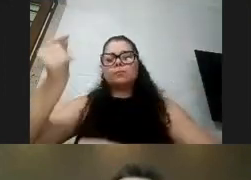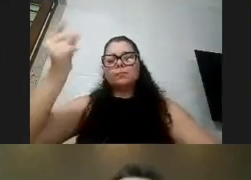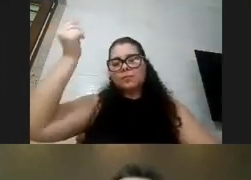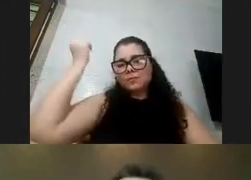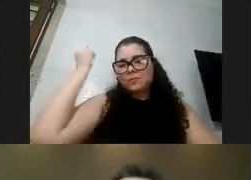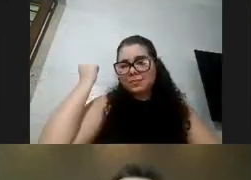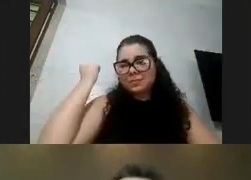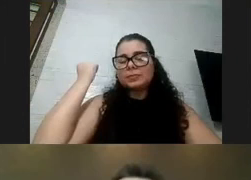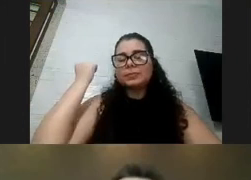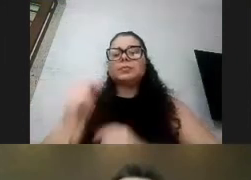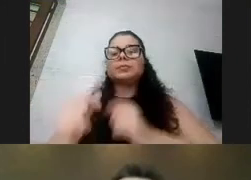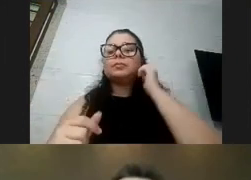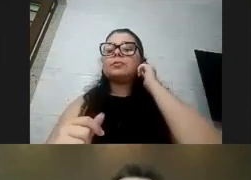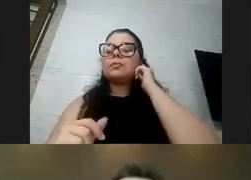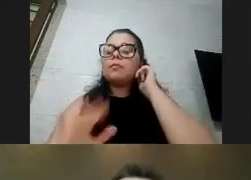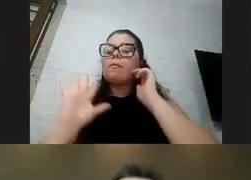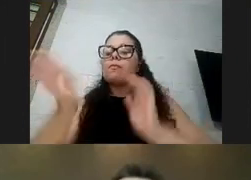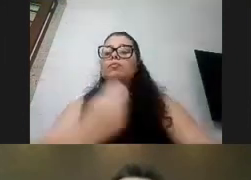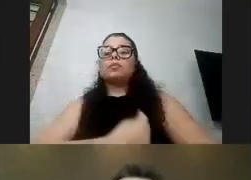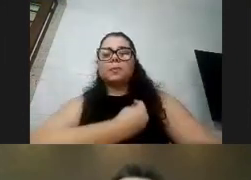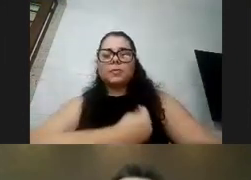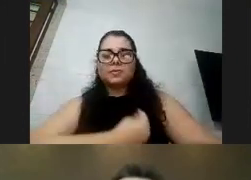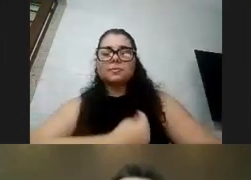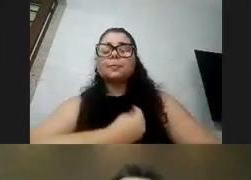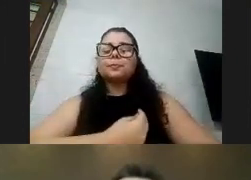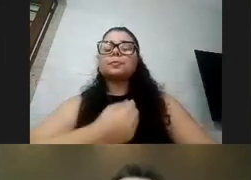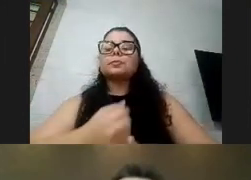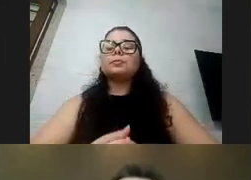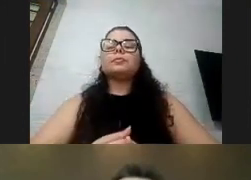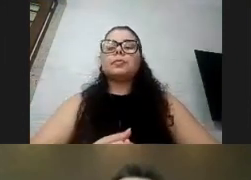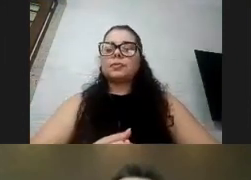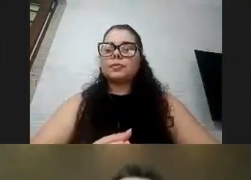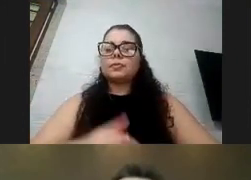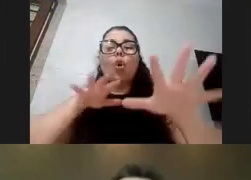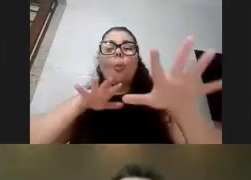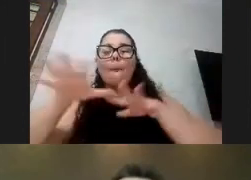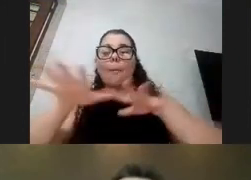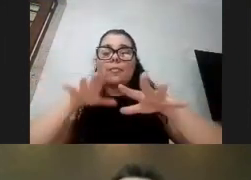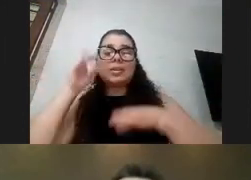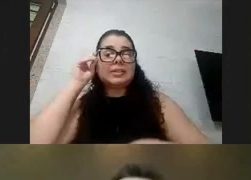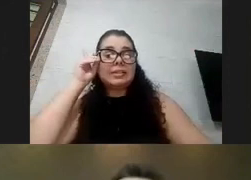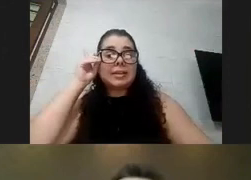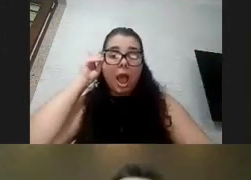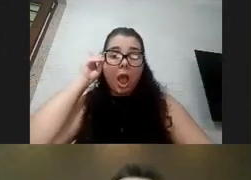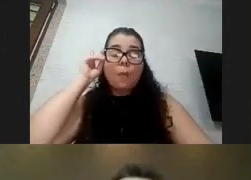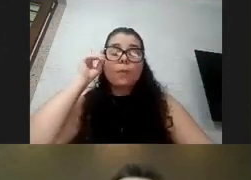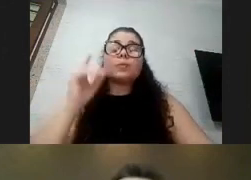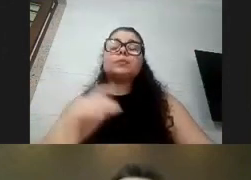faço parte do movimento DAO como